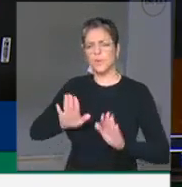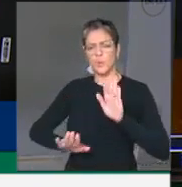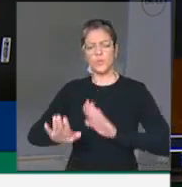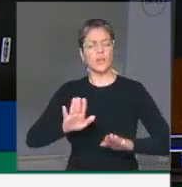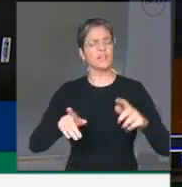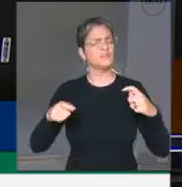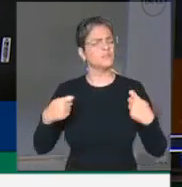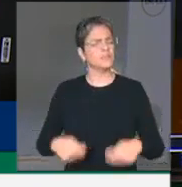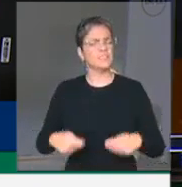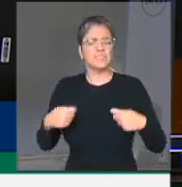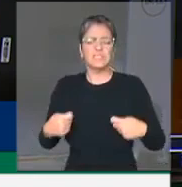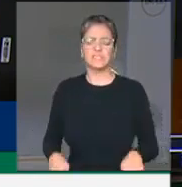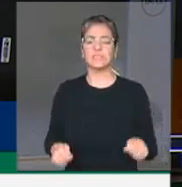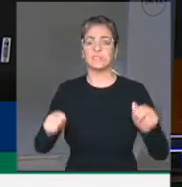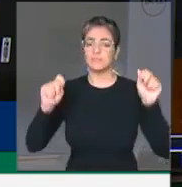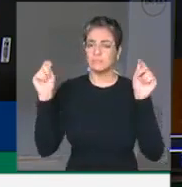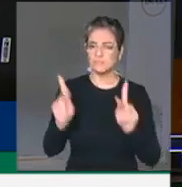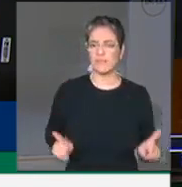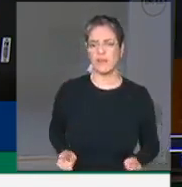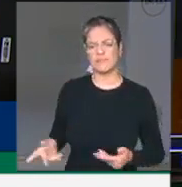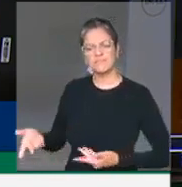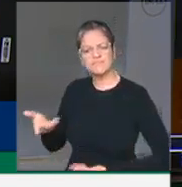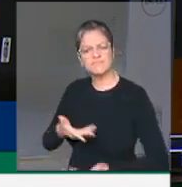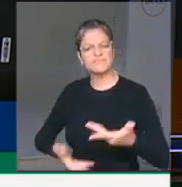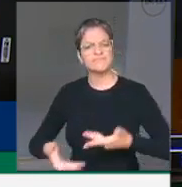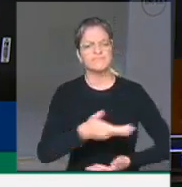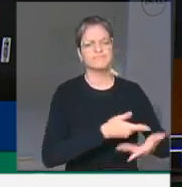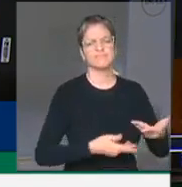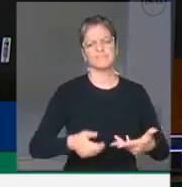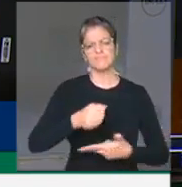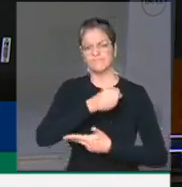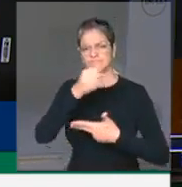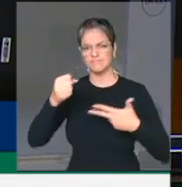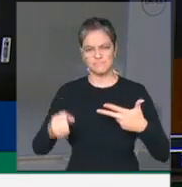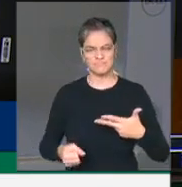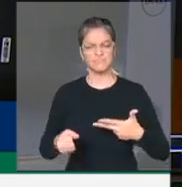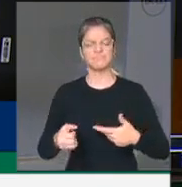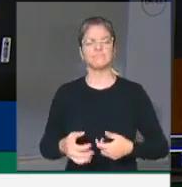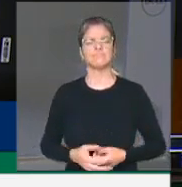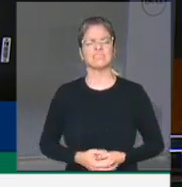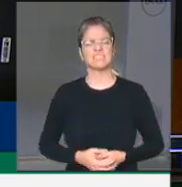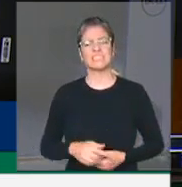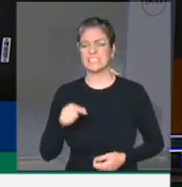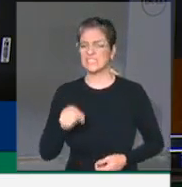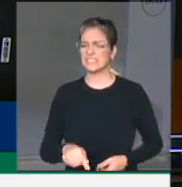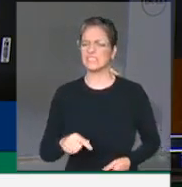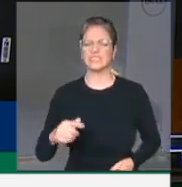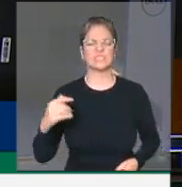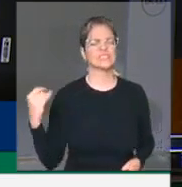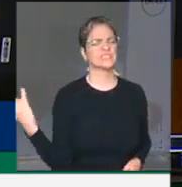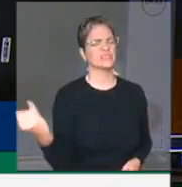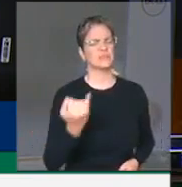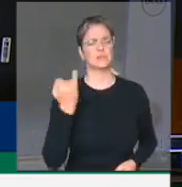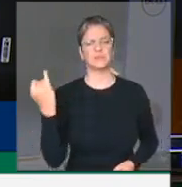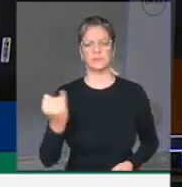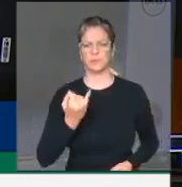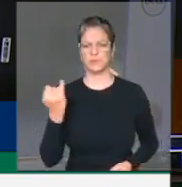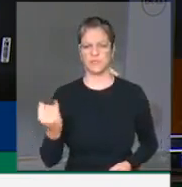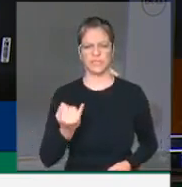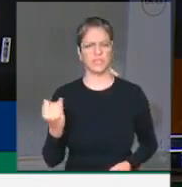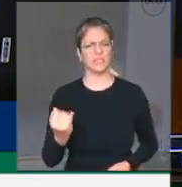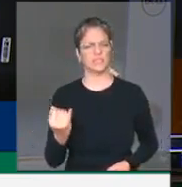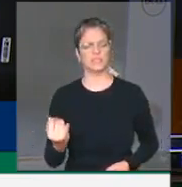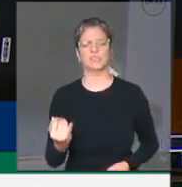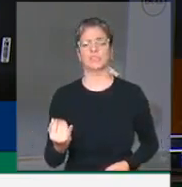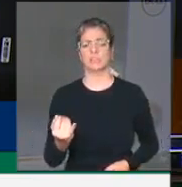cuidar da relação harmoniosa e independente entre os poderes da República. É isso que nos ordena a Constituição. A